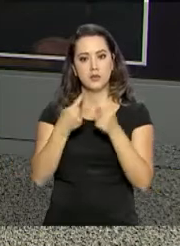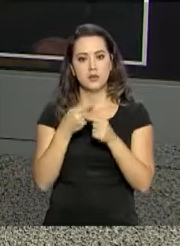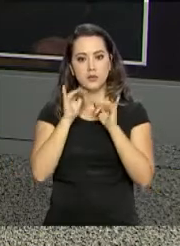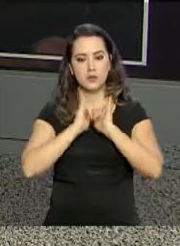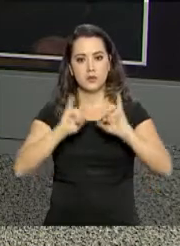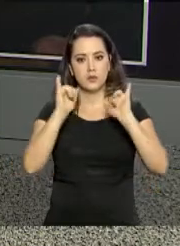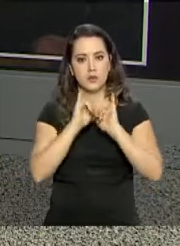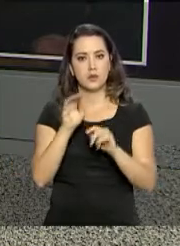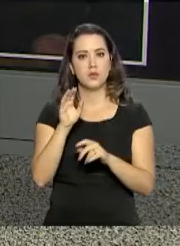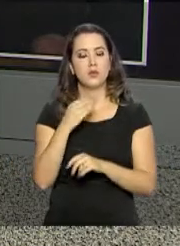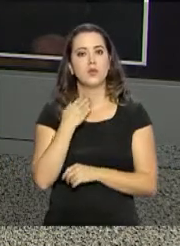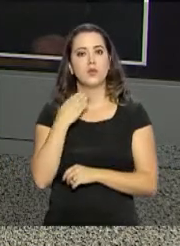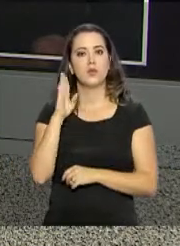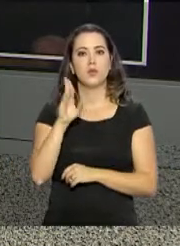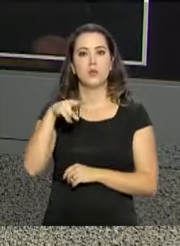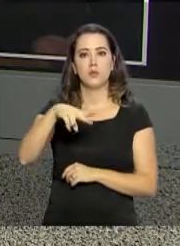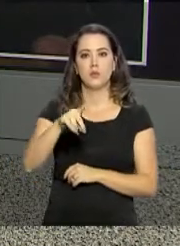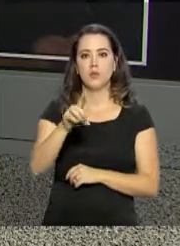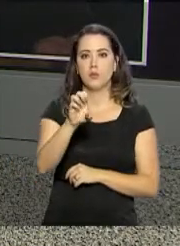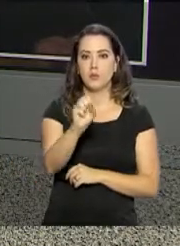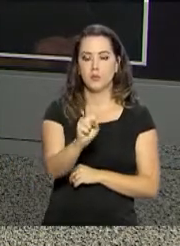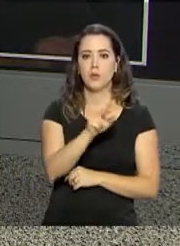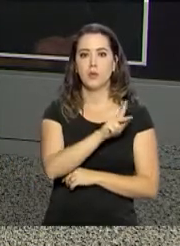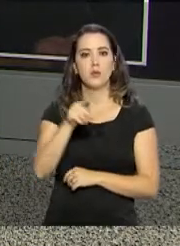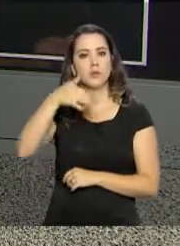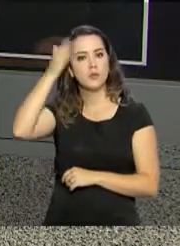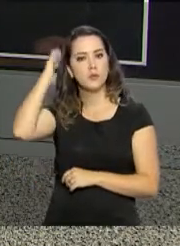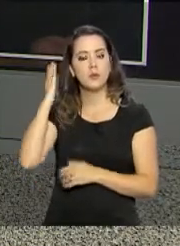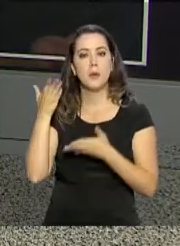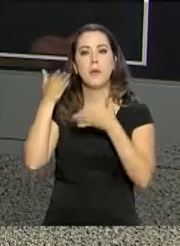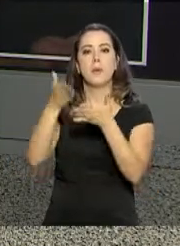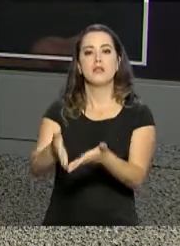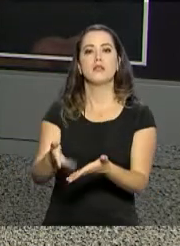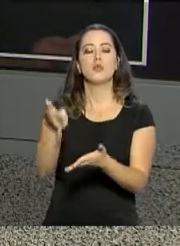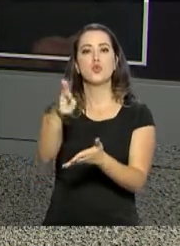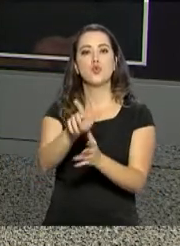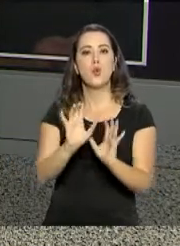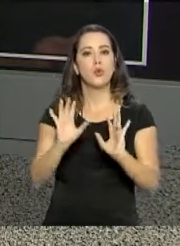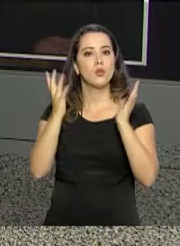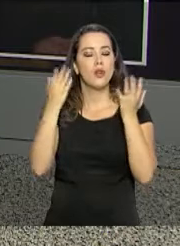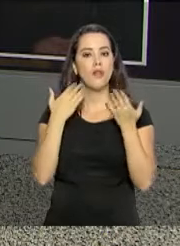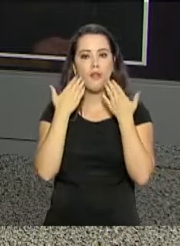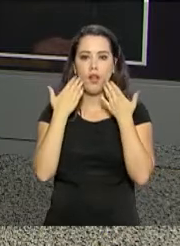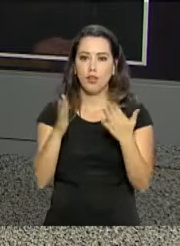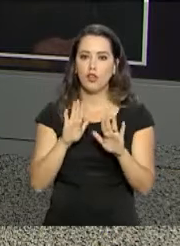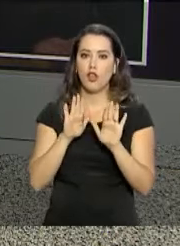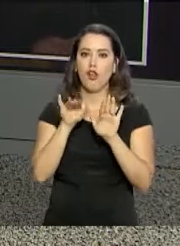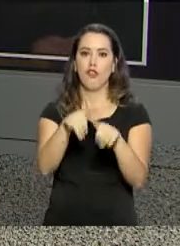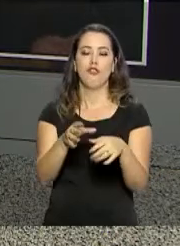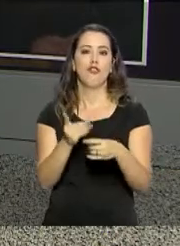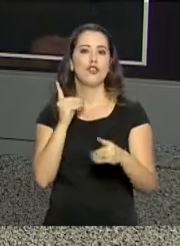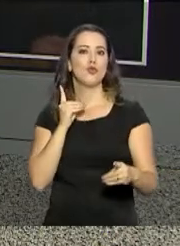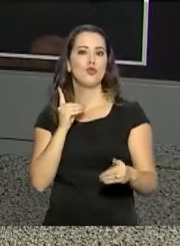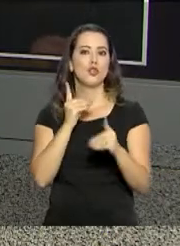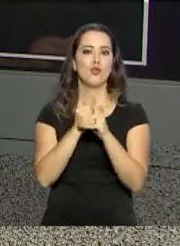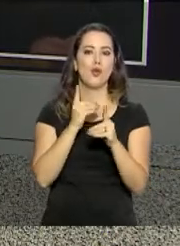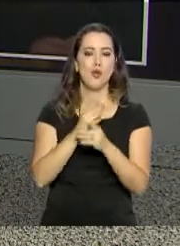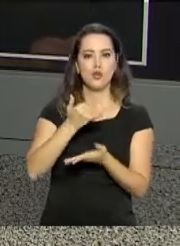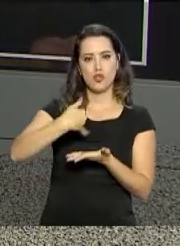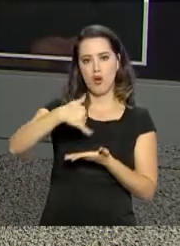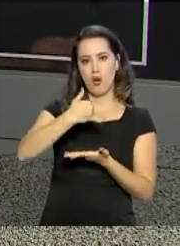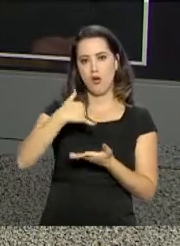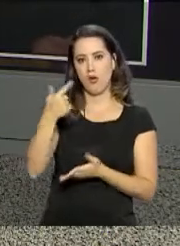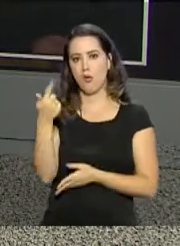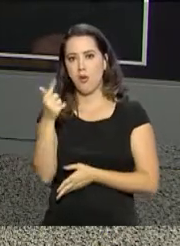desse anúncio do BNDES, ainda no Rio de Janeiro, o presidente Michel Temer participa da sessão de encerramento de um encontro sobre óleo e